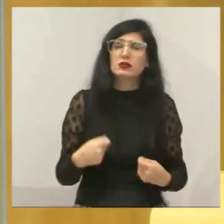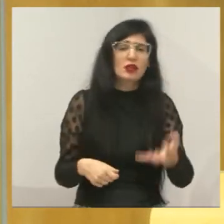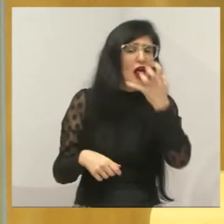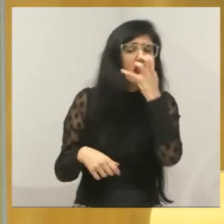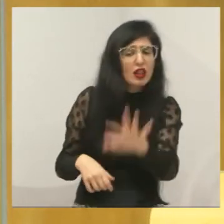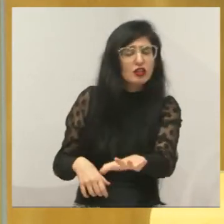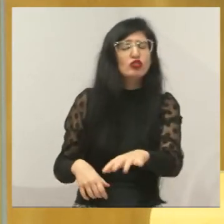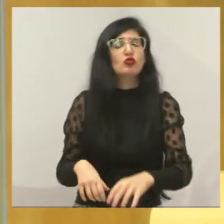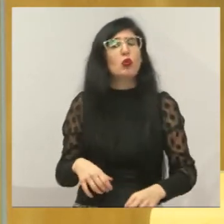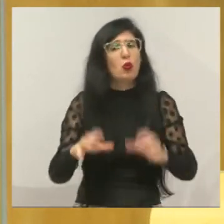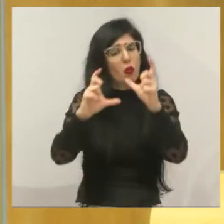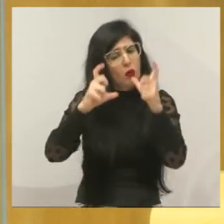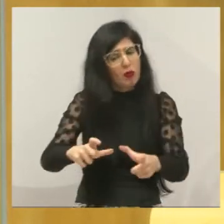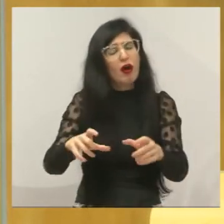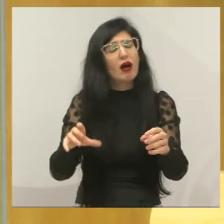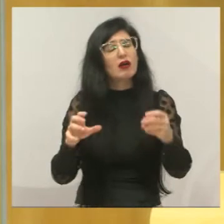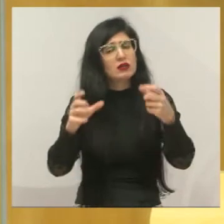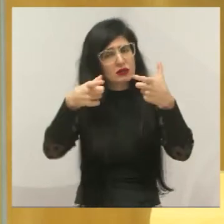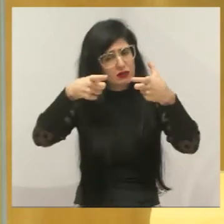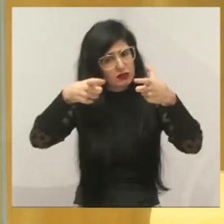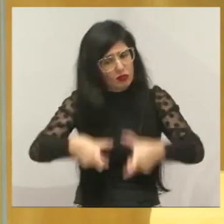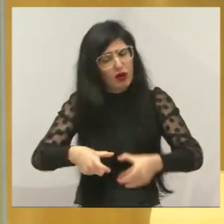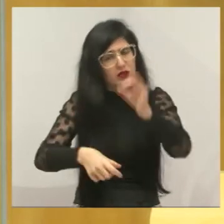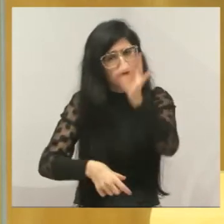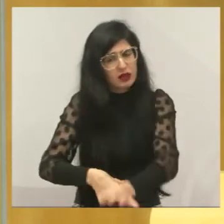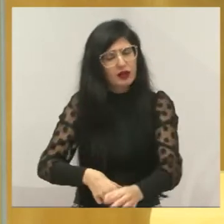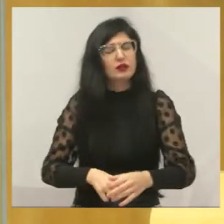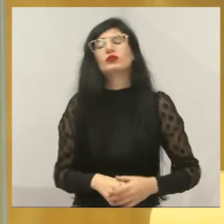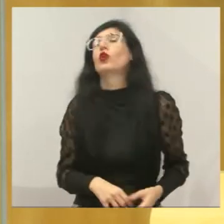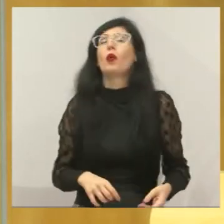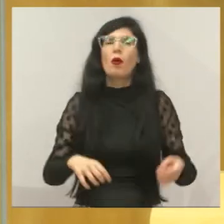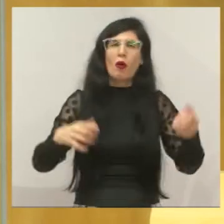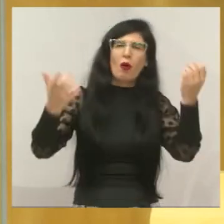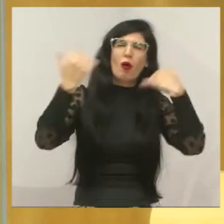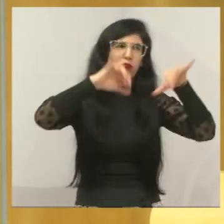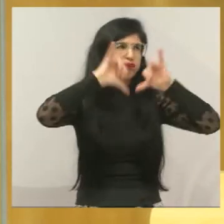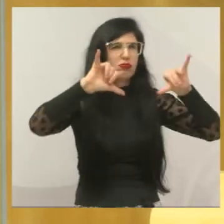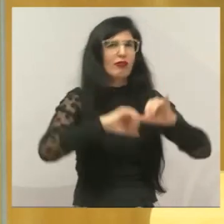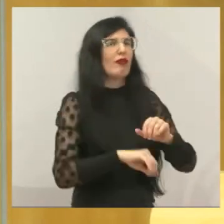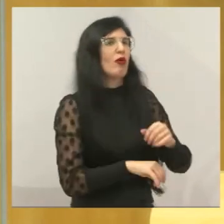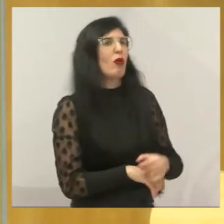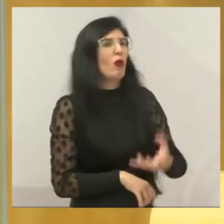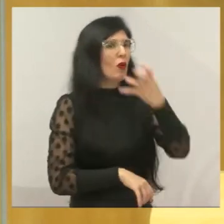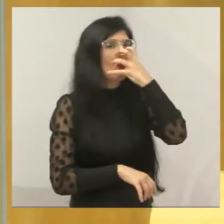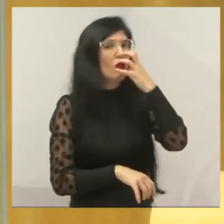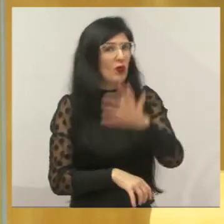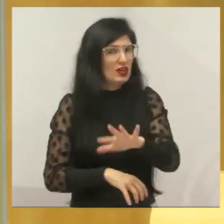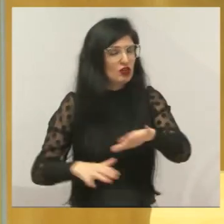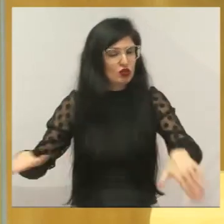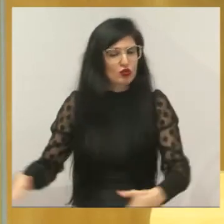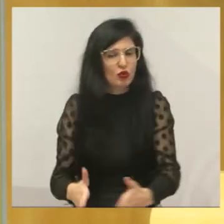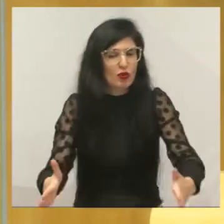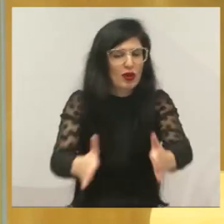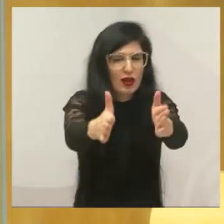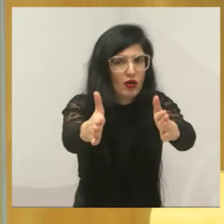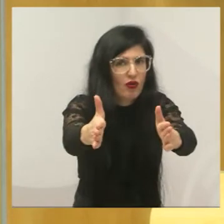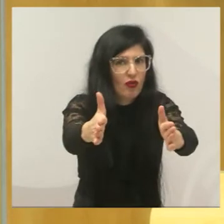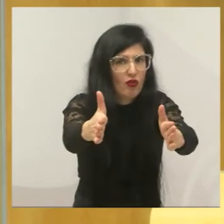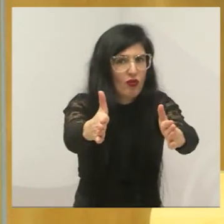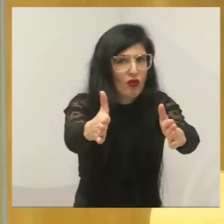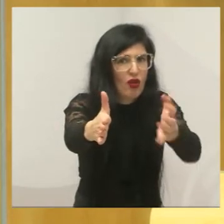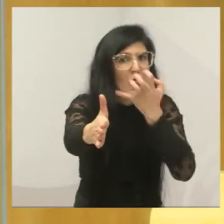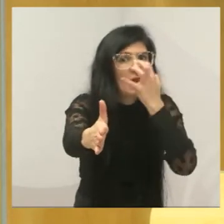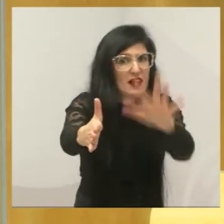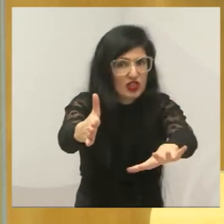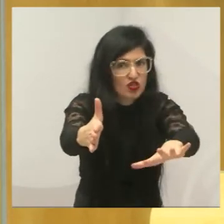Como eu lembro de um comercial, o lixo que a gente joga no rio, ele tende a voltar para a gente. E se